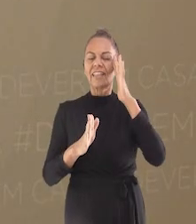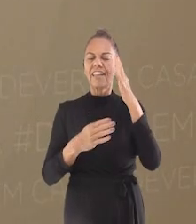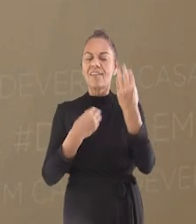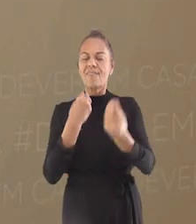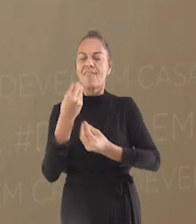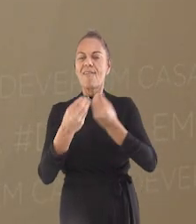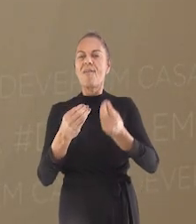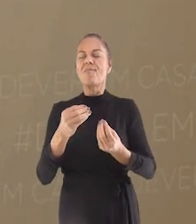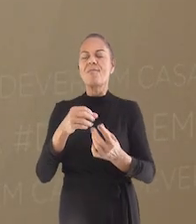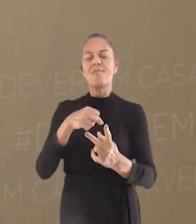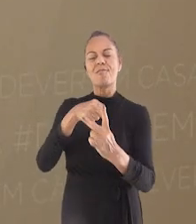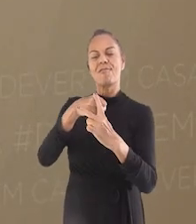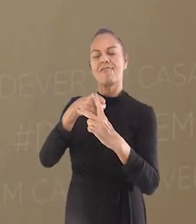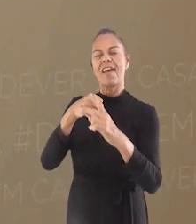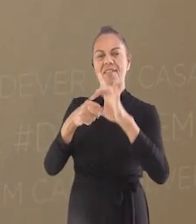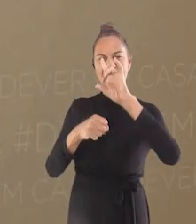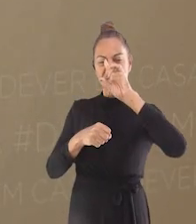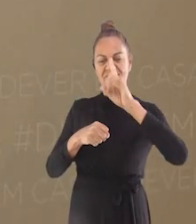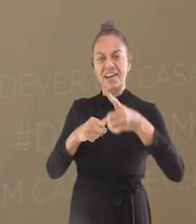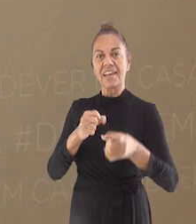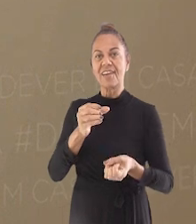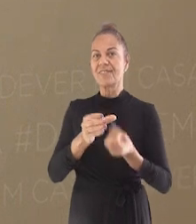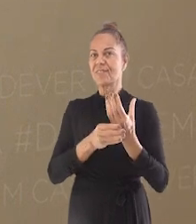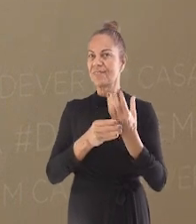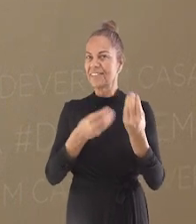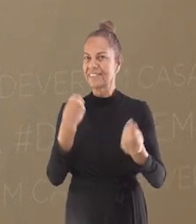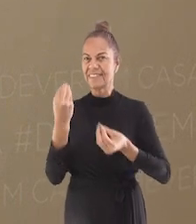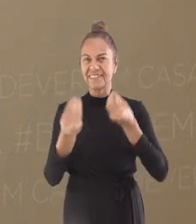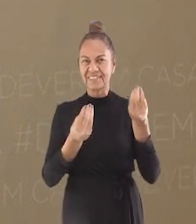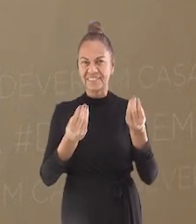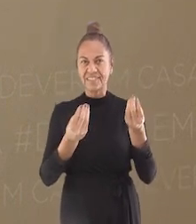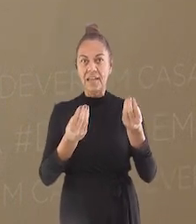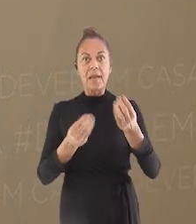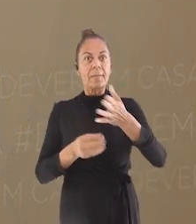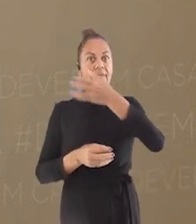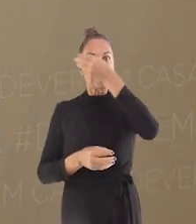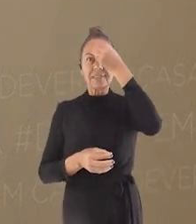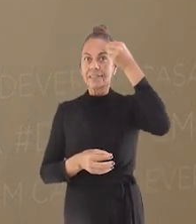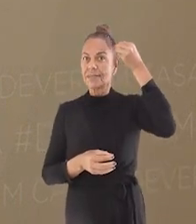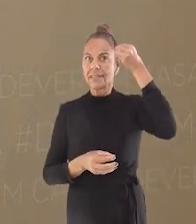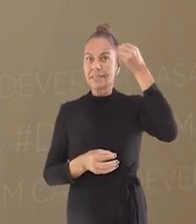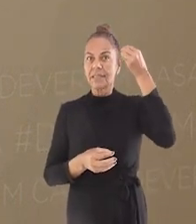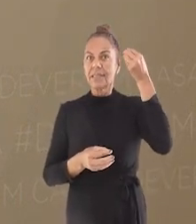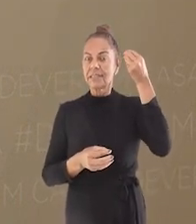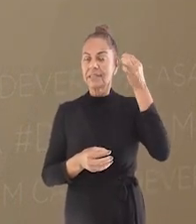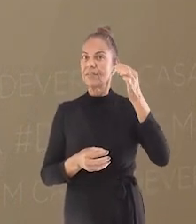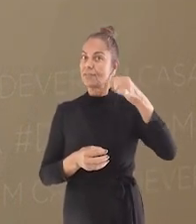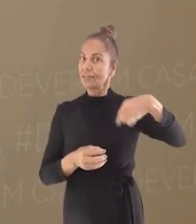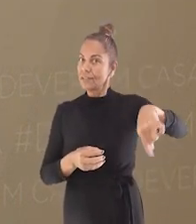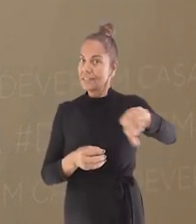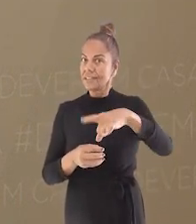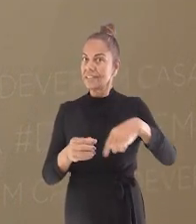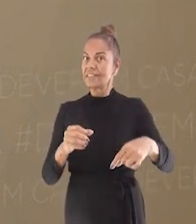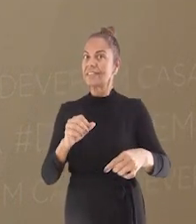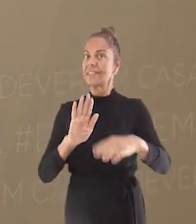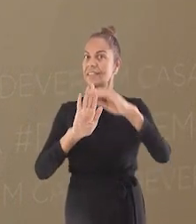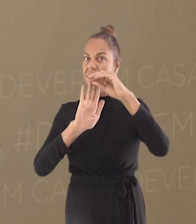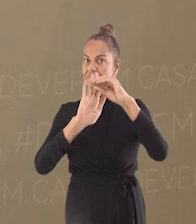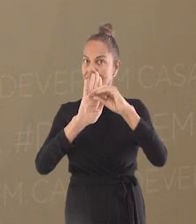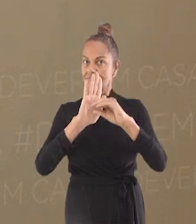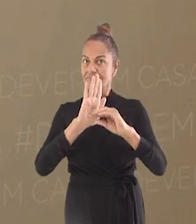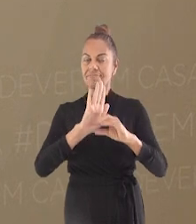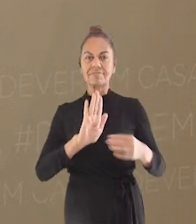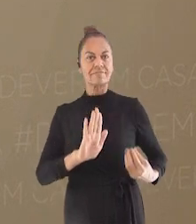Não se esqueça, estudante, de que você pode marcar sua presença também aqui nas aulas da TV.